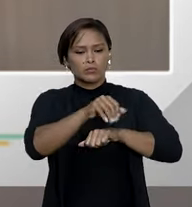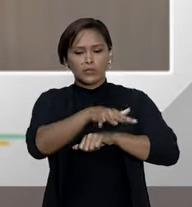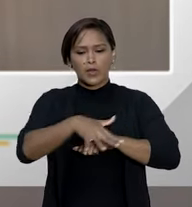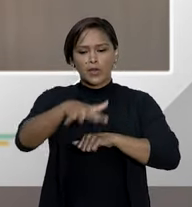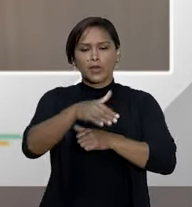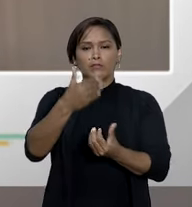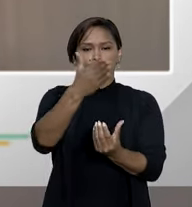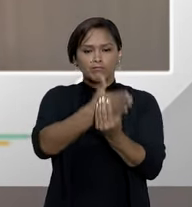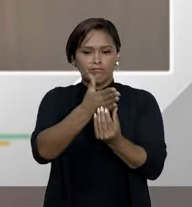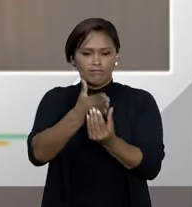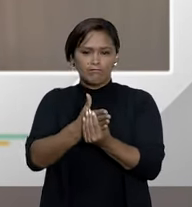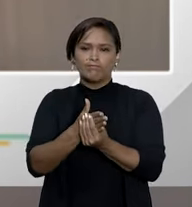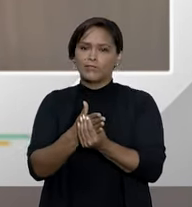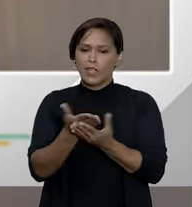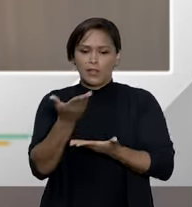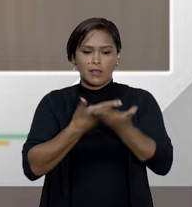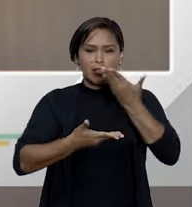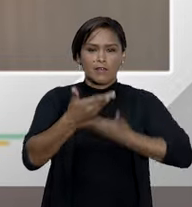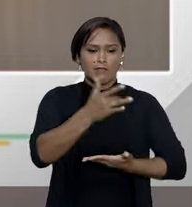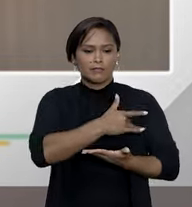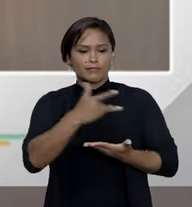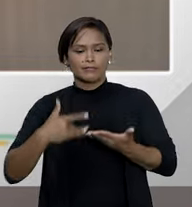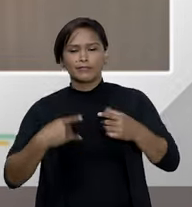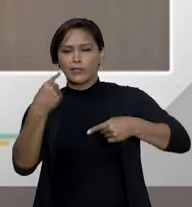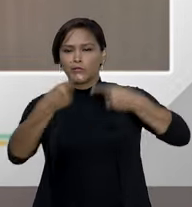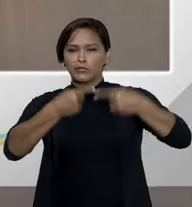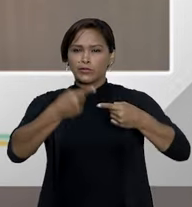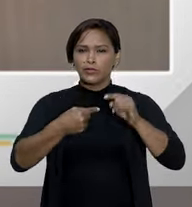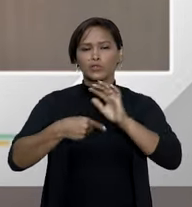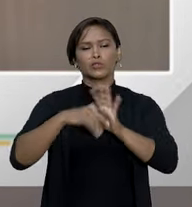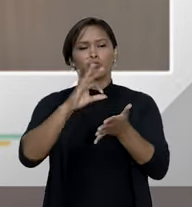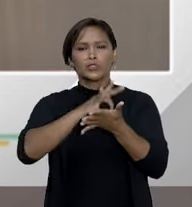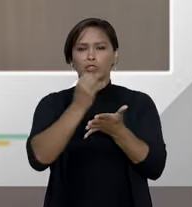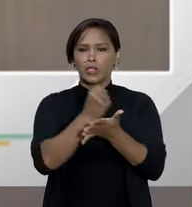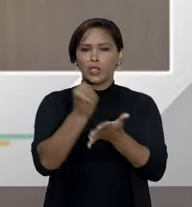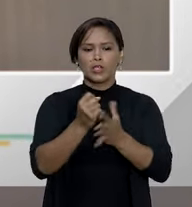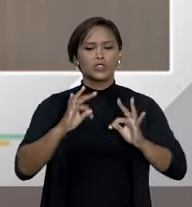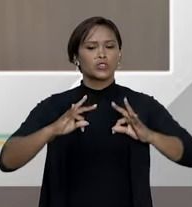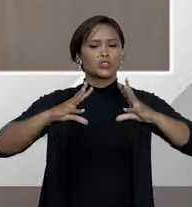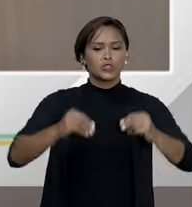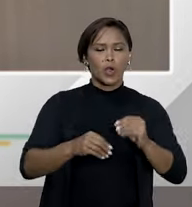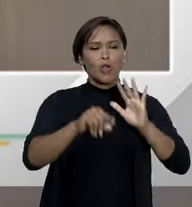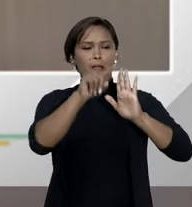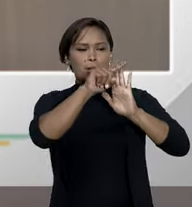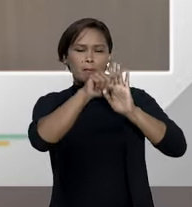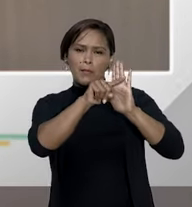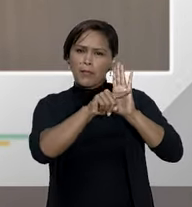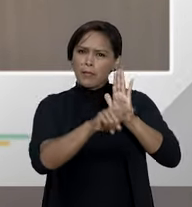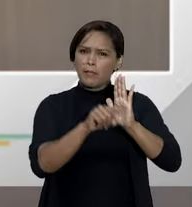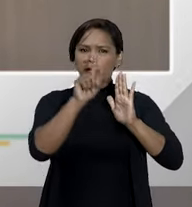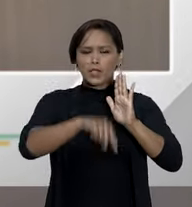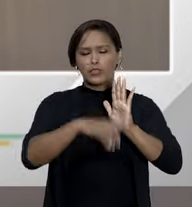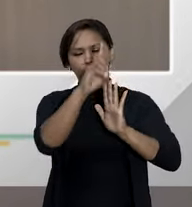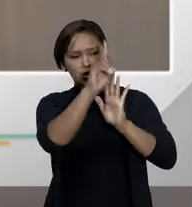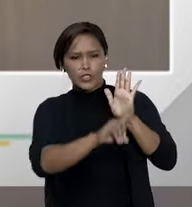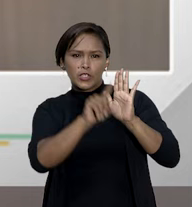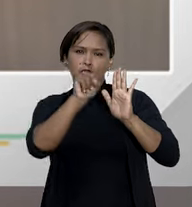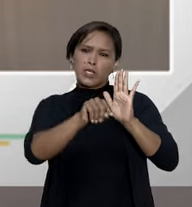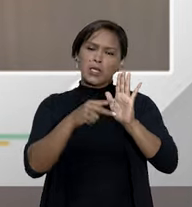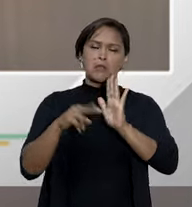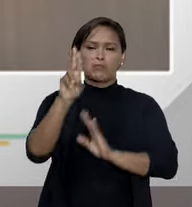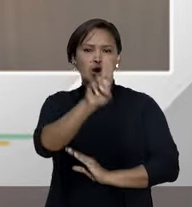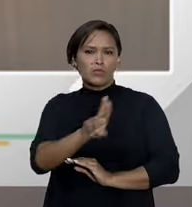de processos discutindo o plano de saúde em todos os seus aspectos de direitos dos